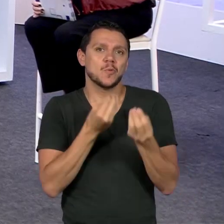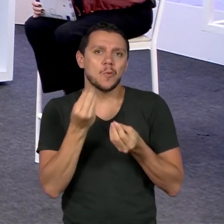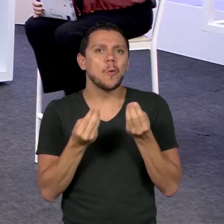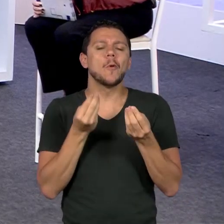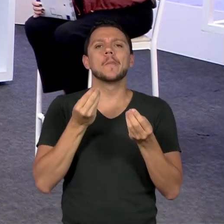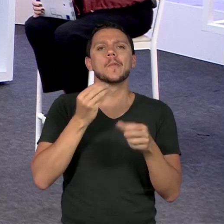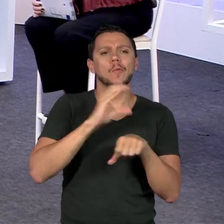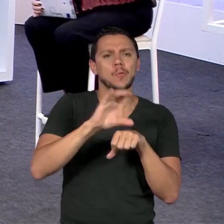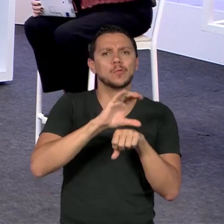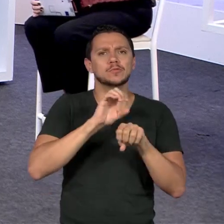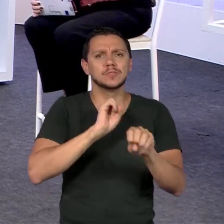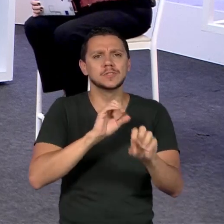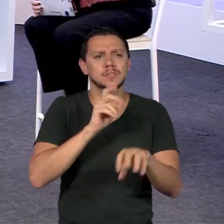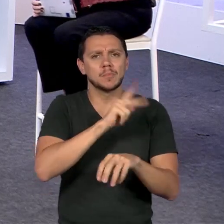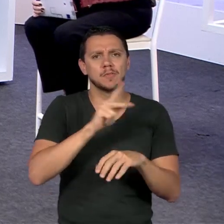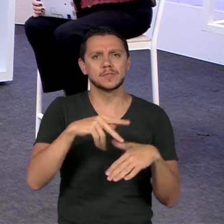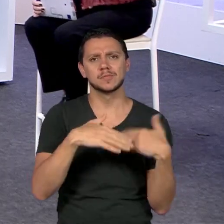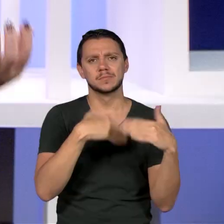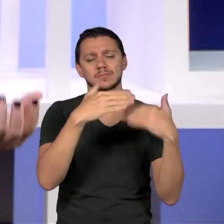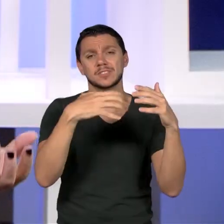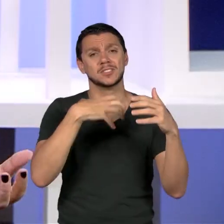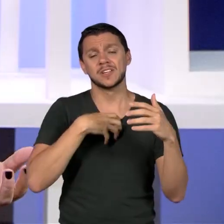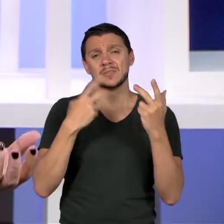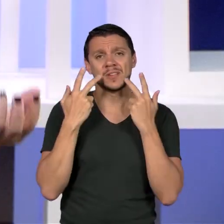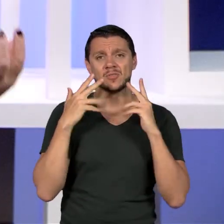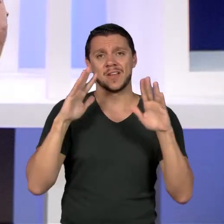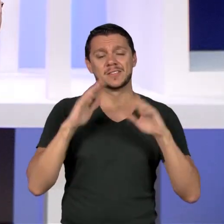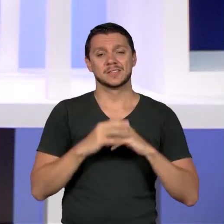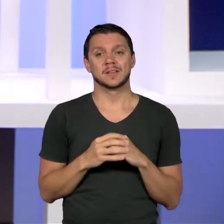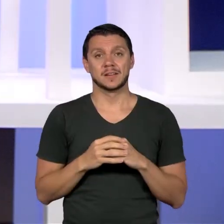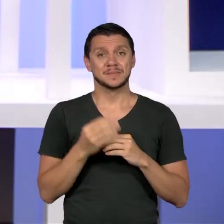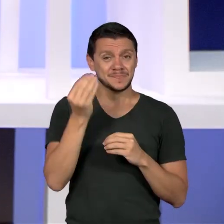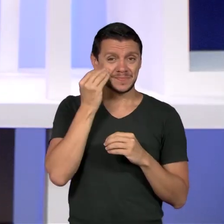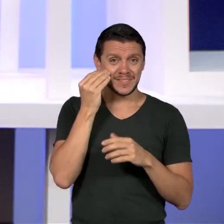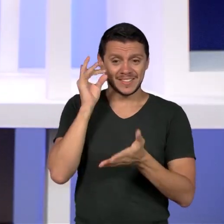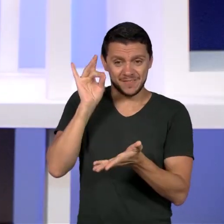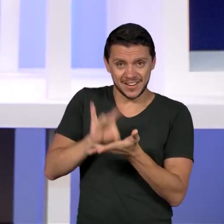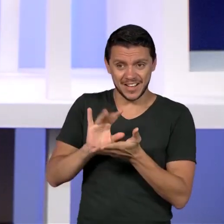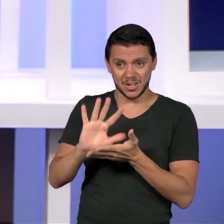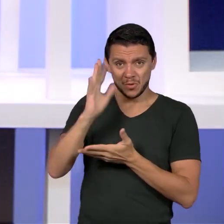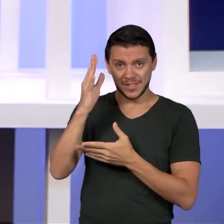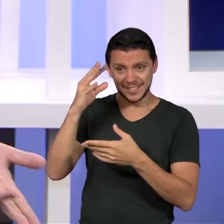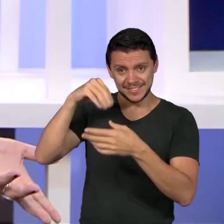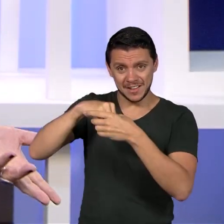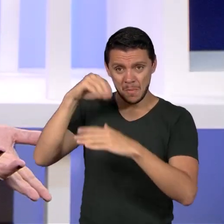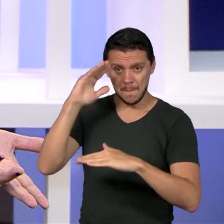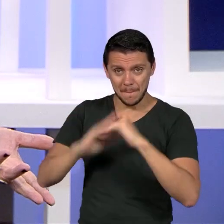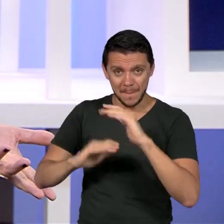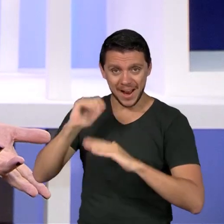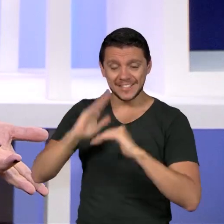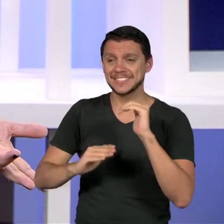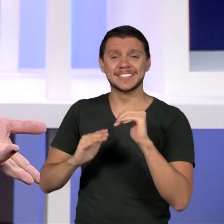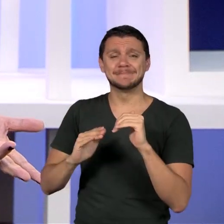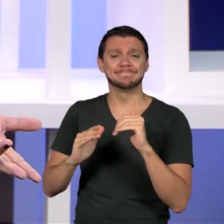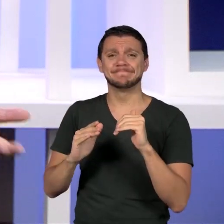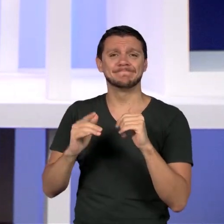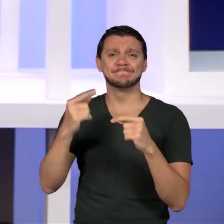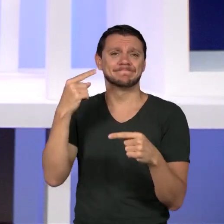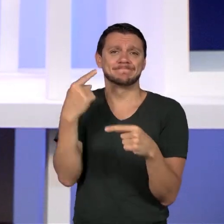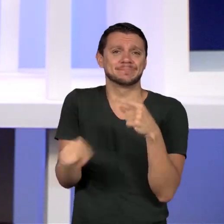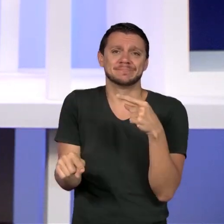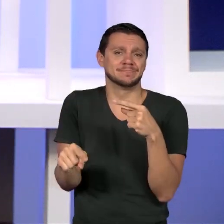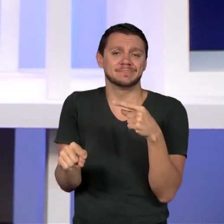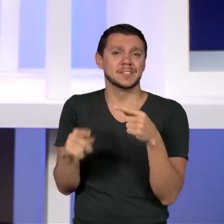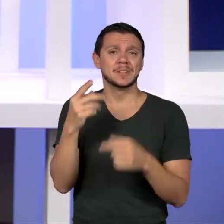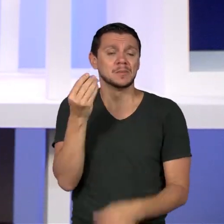naturalizada. Quando se tenta importar isso para a formação continuada, o que ocorre é que não dá certo, porque